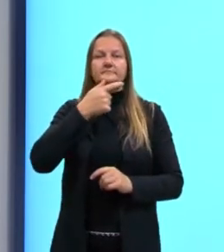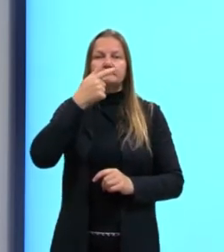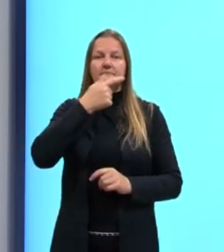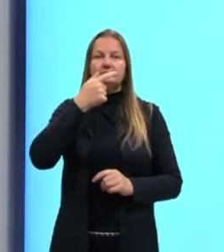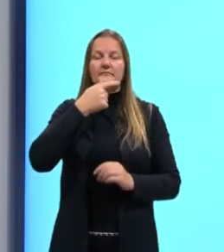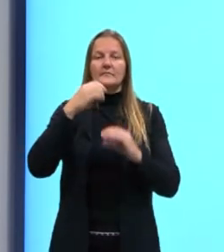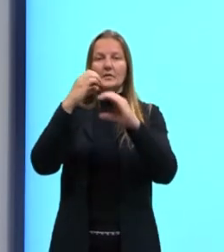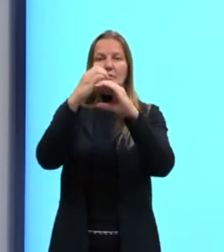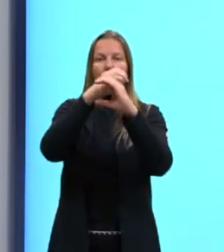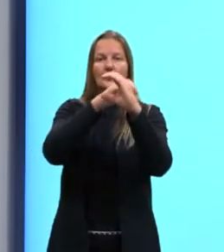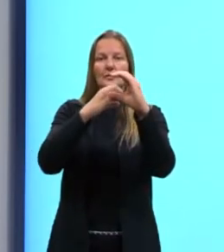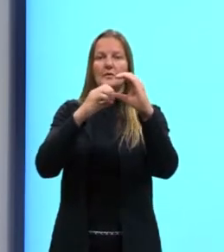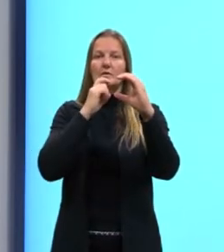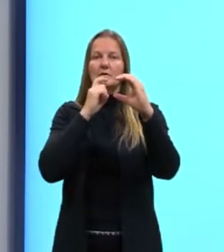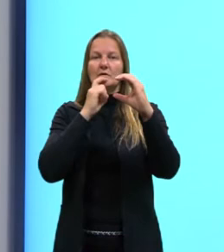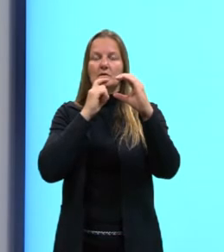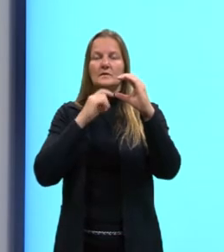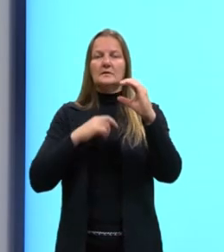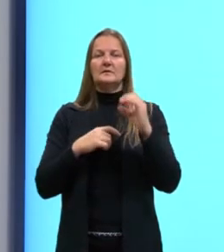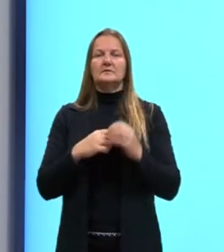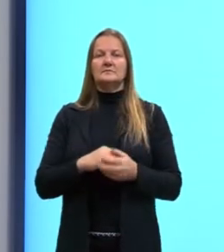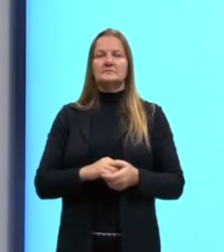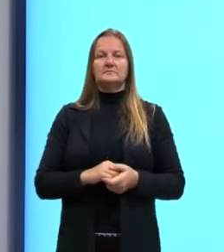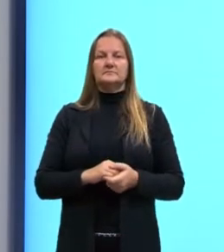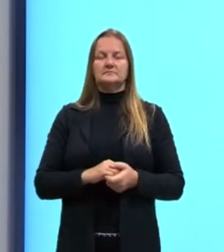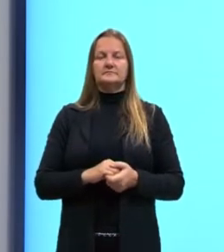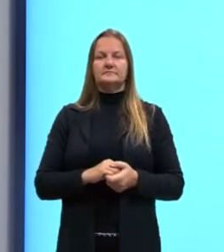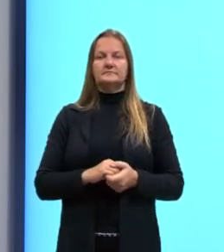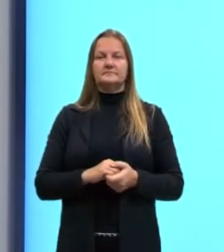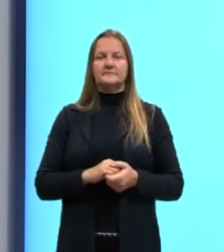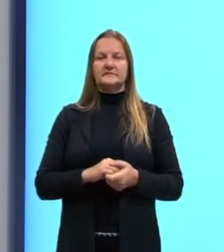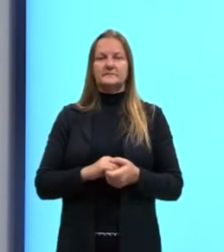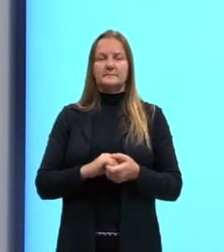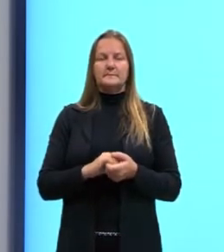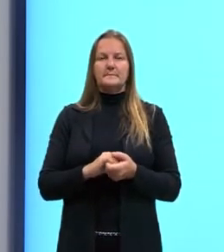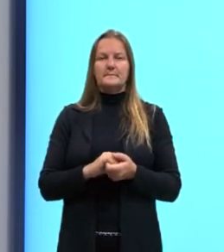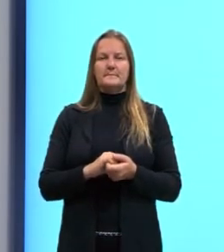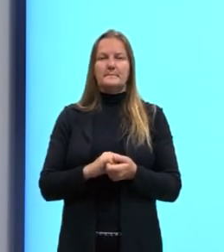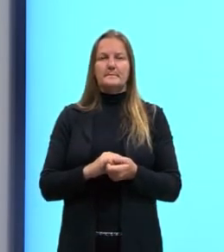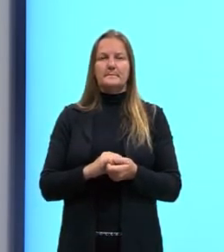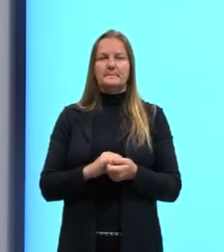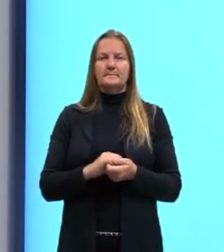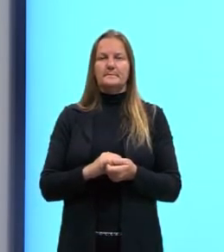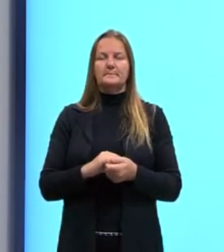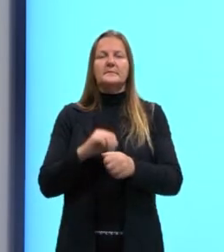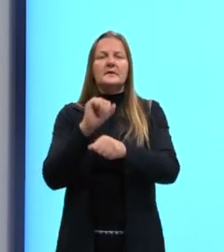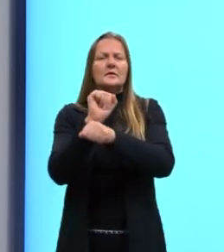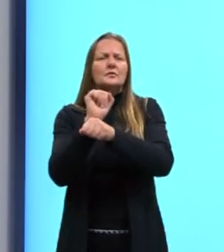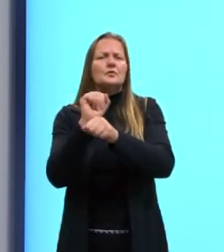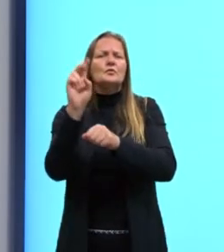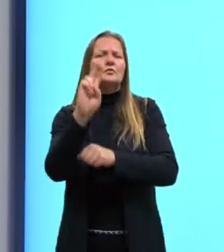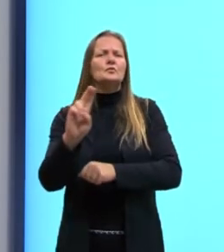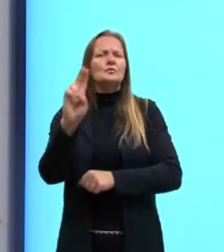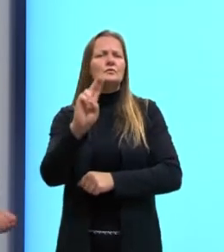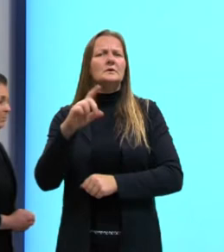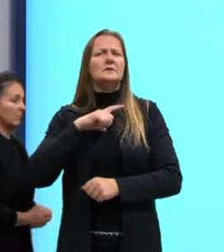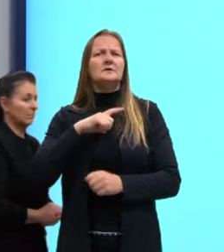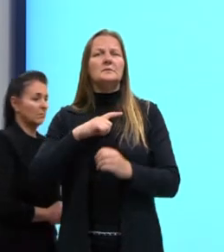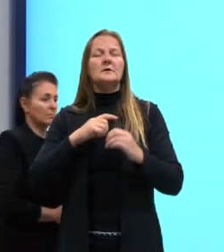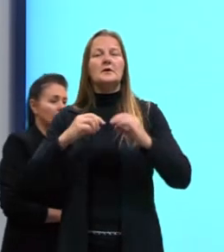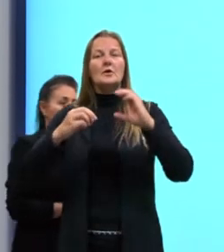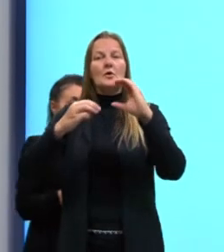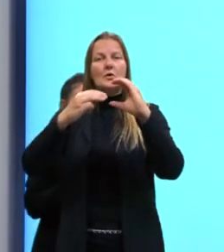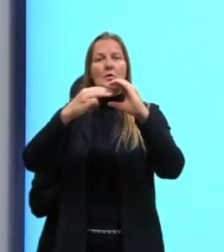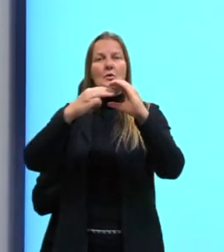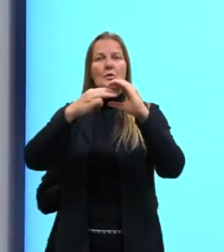Que o cloroplasto produz. Que a planta produz. A alga. Ele vai ser utilizado para